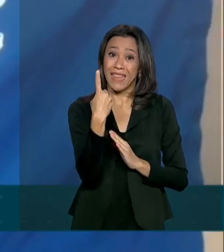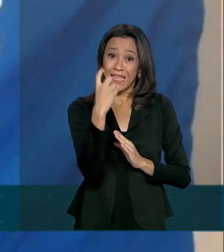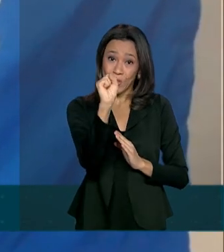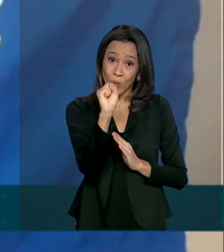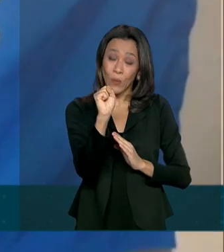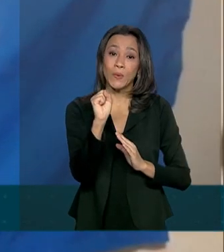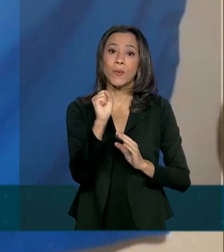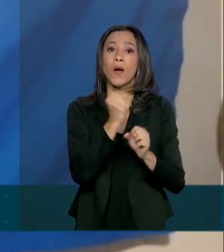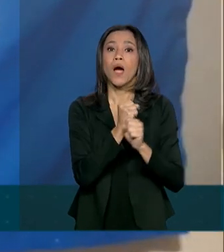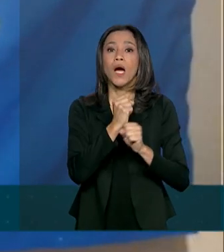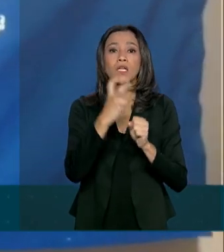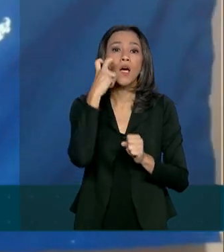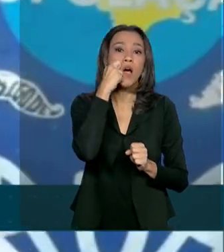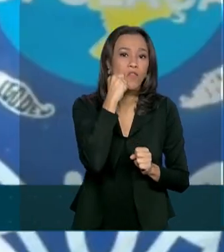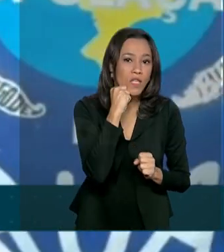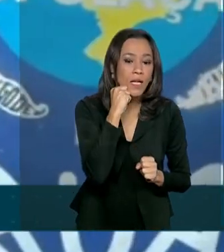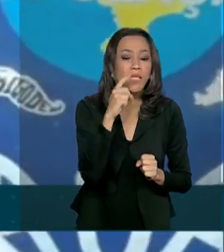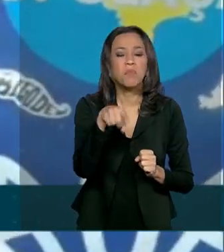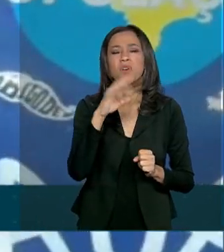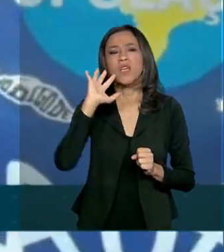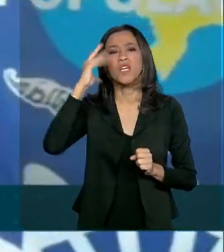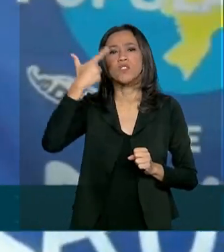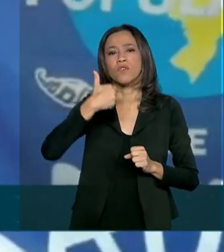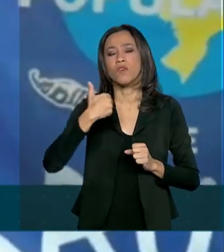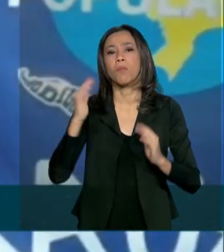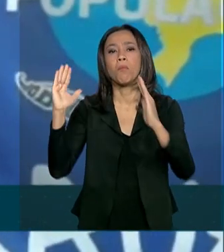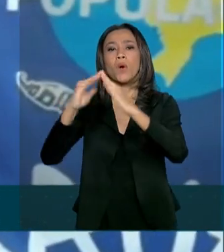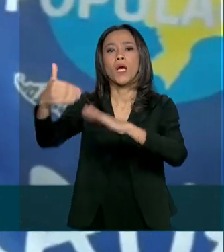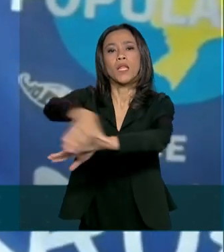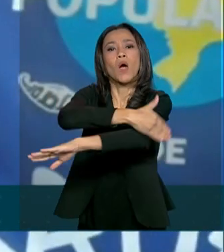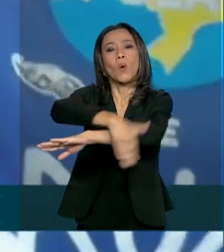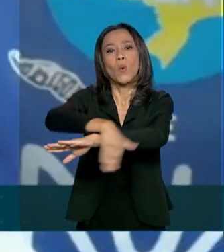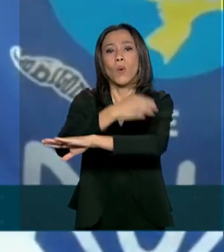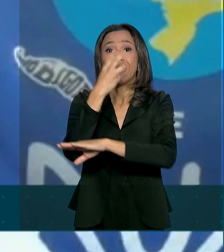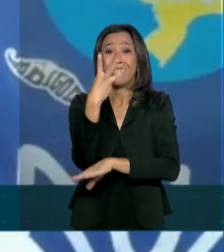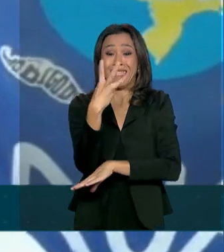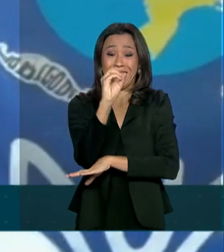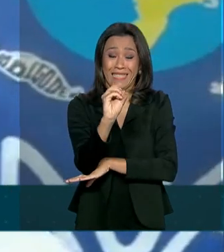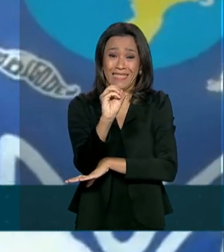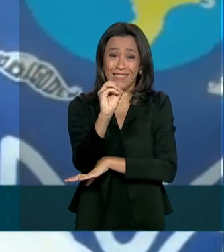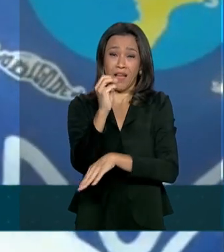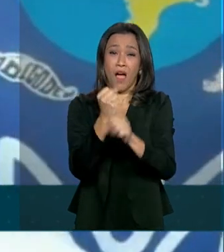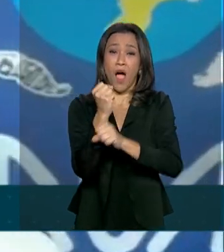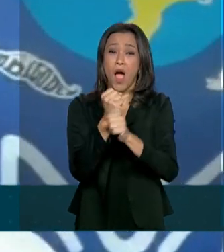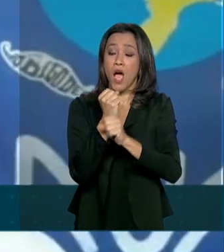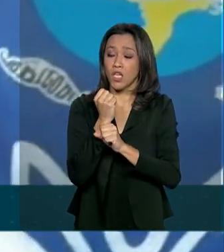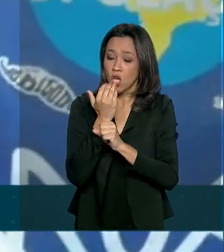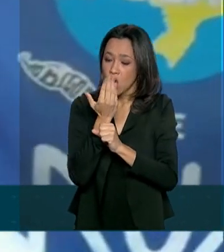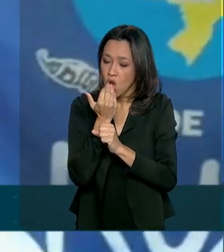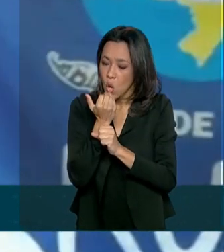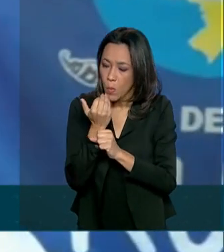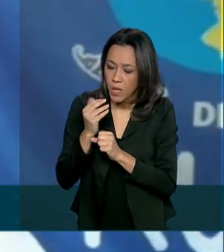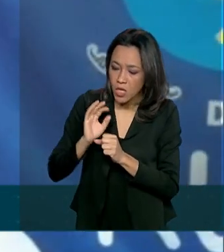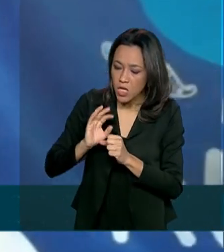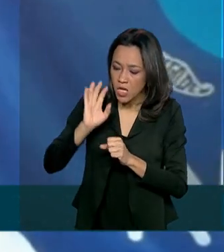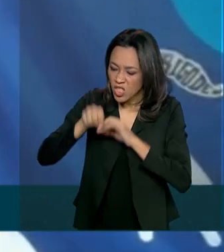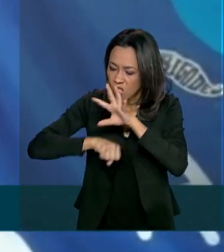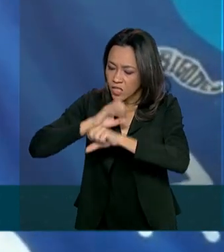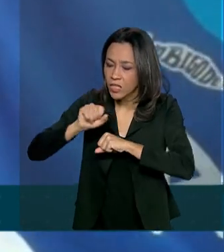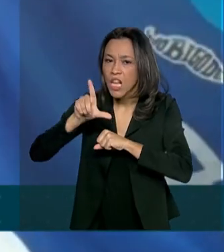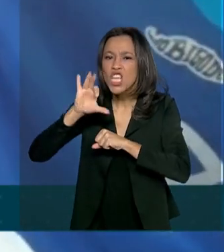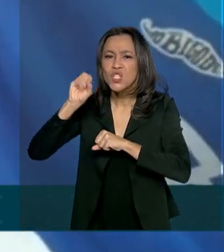orfanato, foi morar nas ruas. Por 30 anos, comeu o que encontrava nas caçambas de lixo. Hoje,